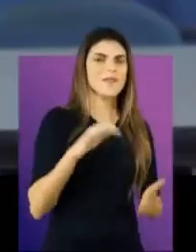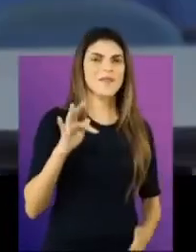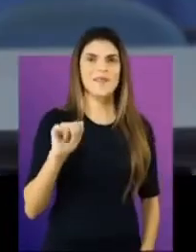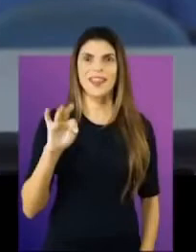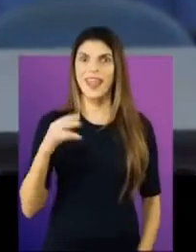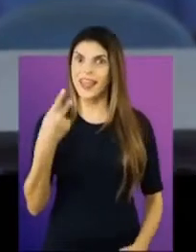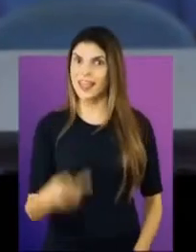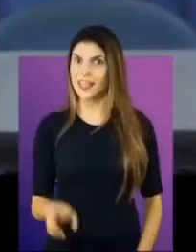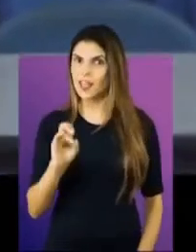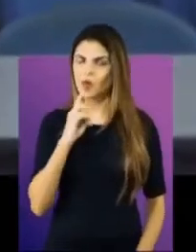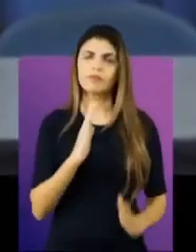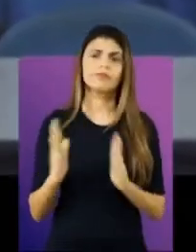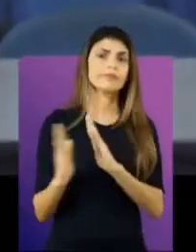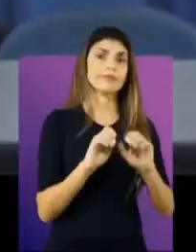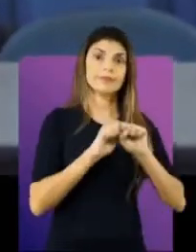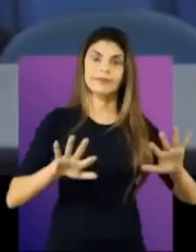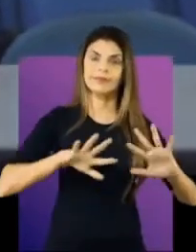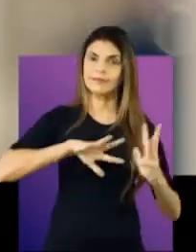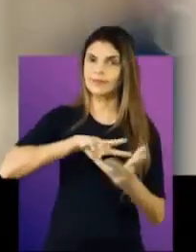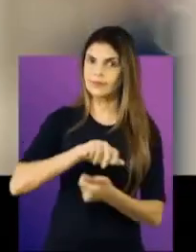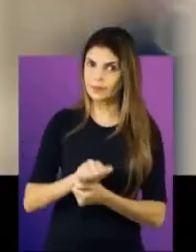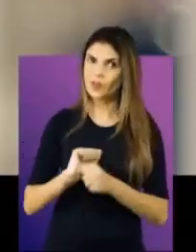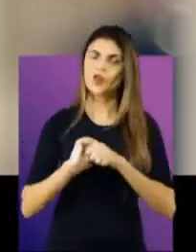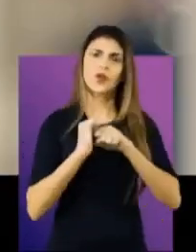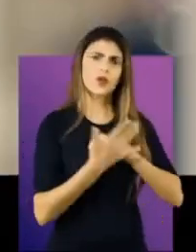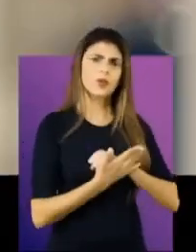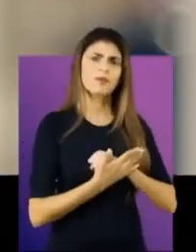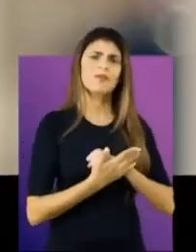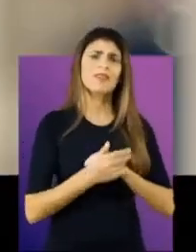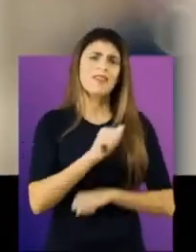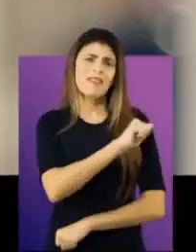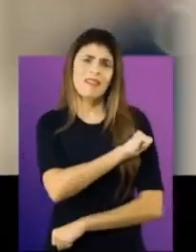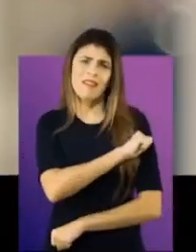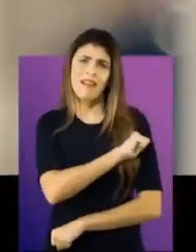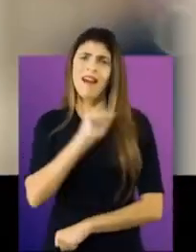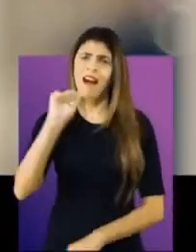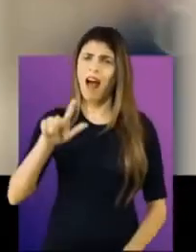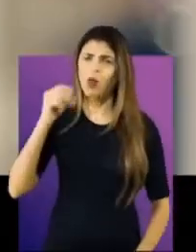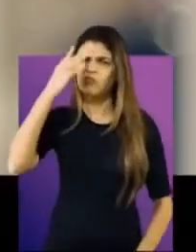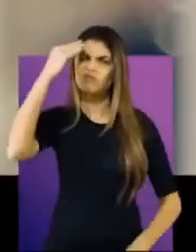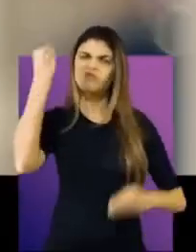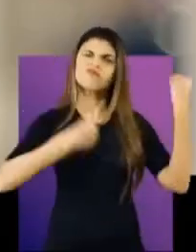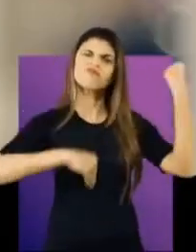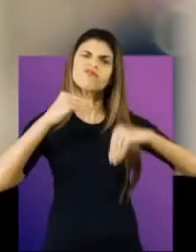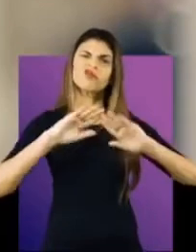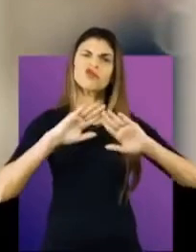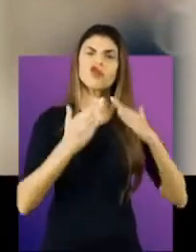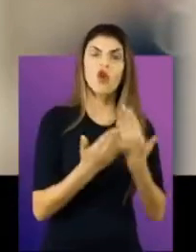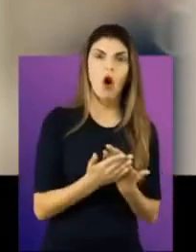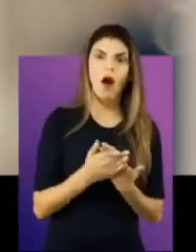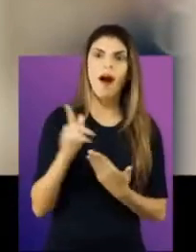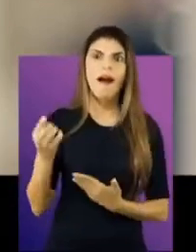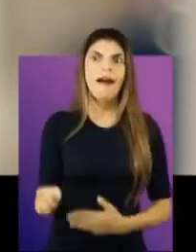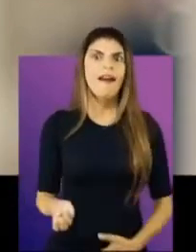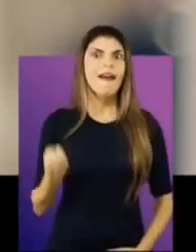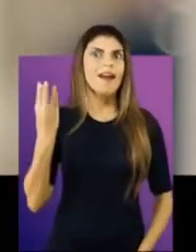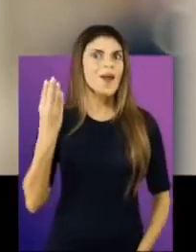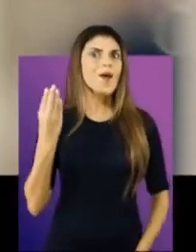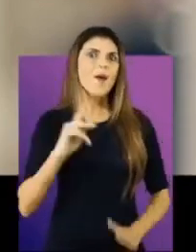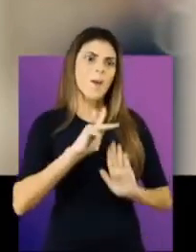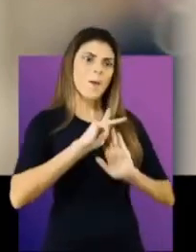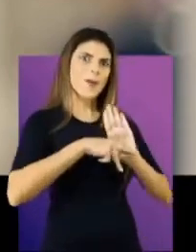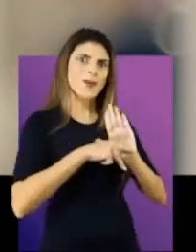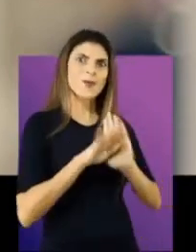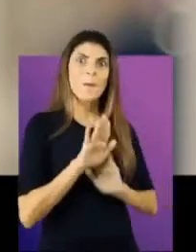122 no Estado. Na pandemia da Covid, milhares de alunos abandonaram a escola. Para corrigir